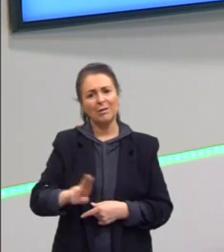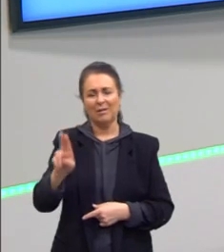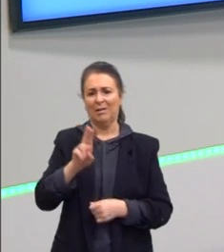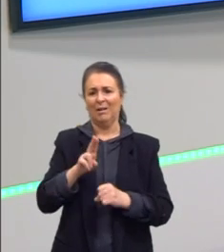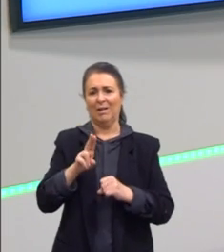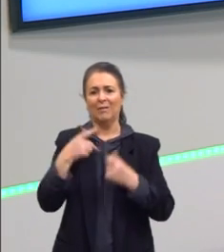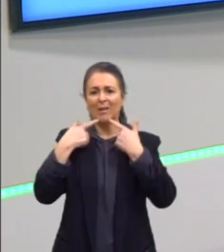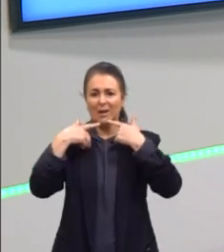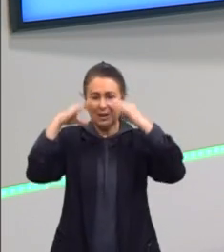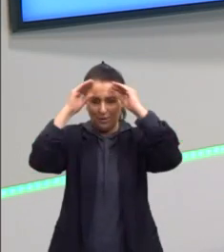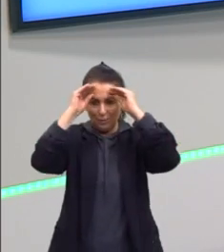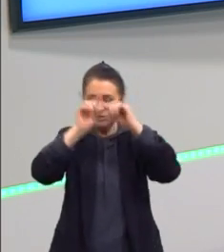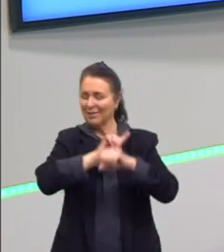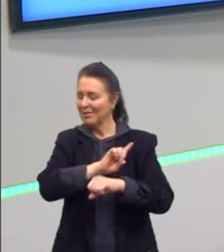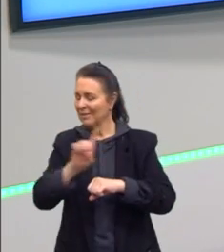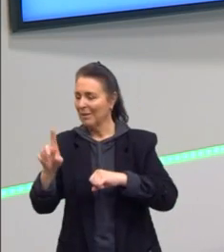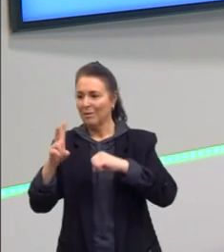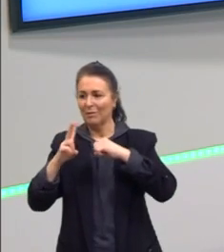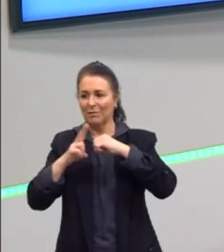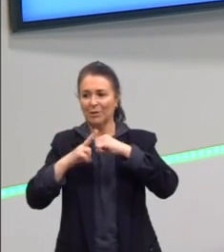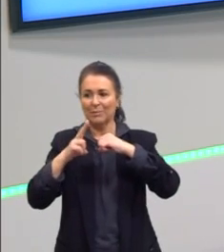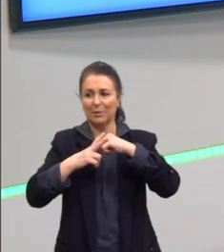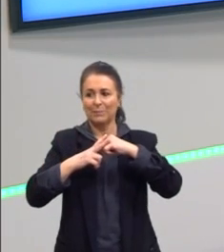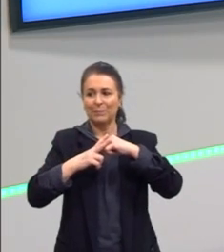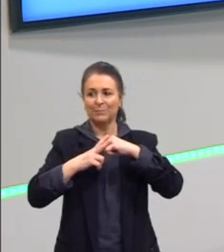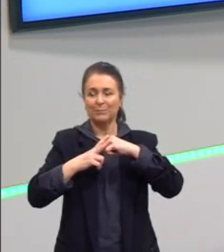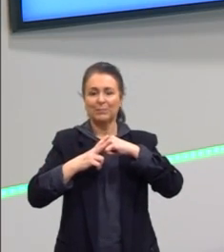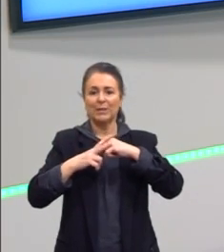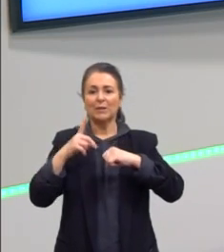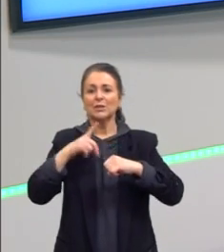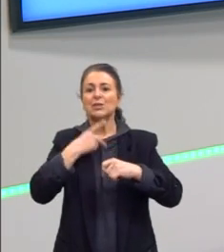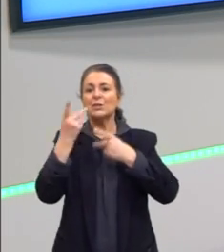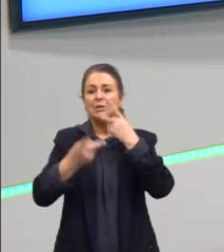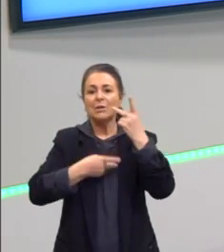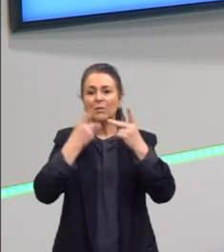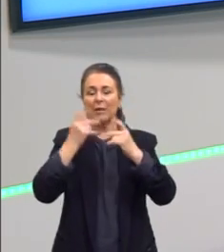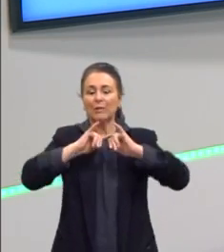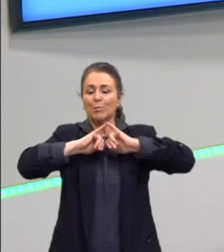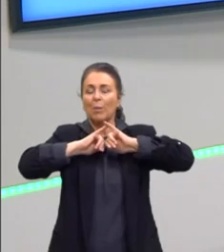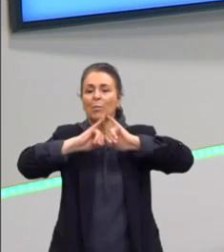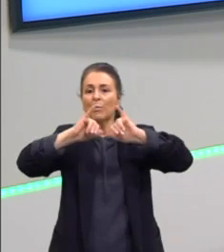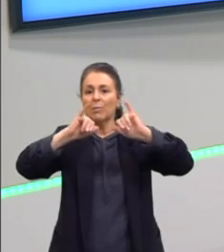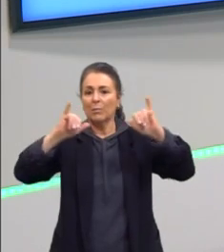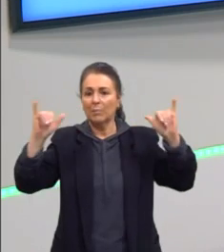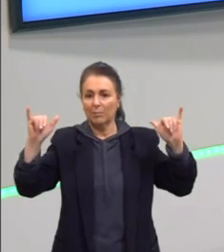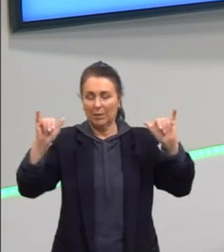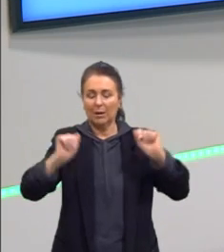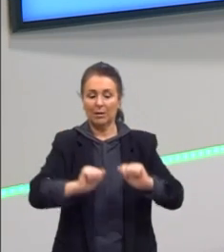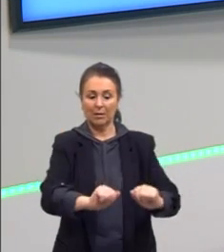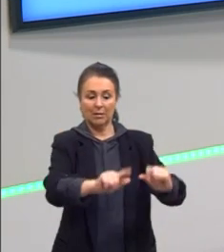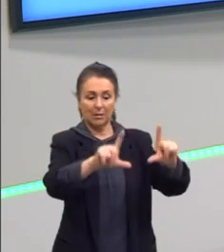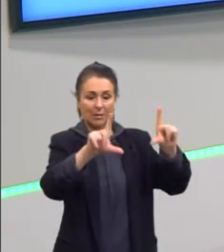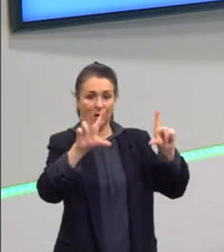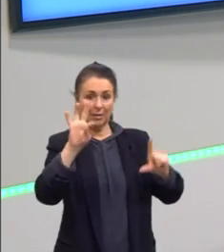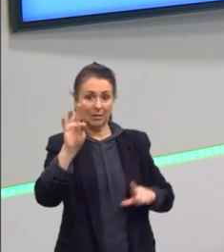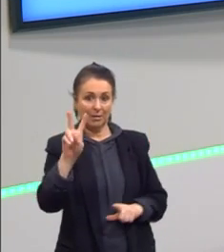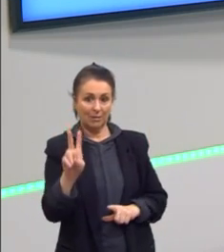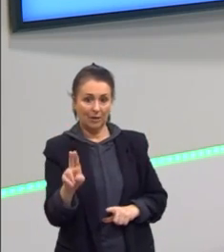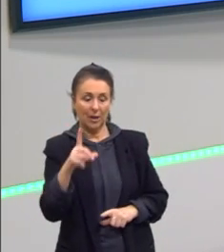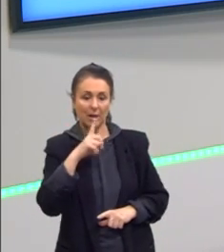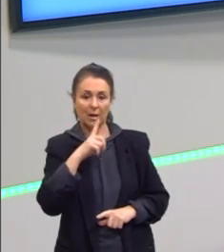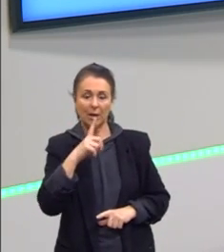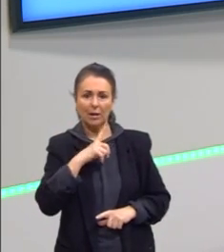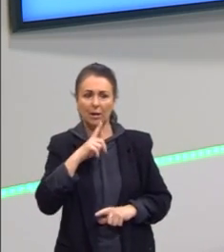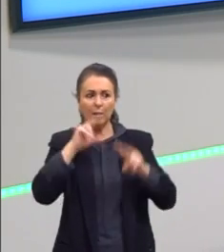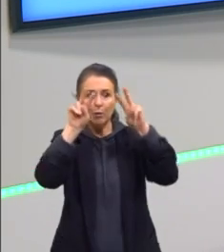verbal. A gente só está fazendo isso de outra maneira. Quando a gente faz uma propaganda na televisão e a gente tem